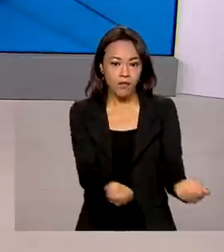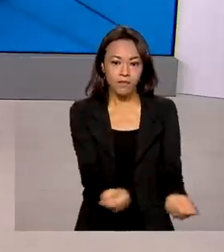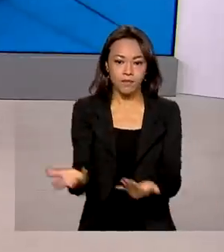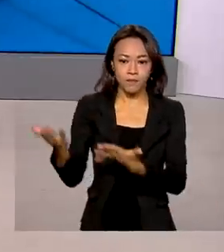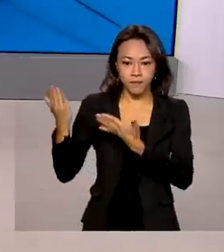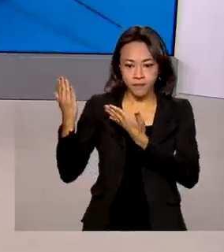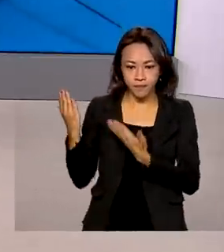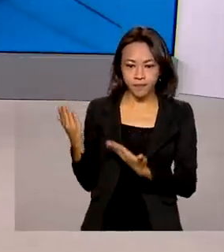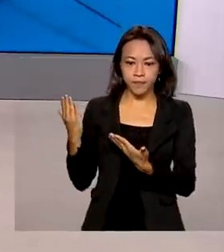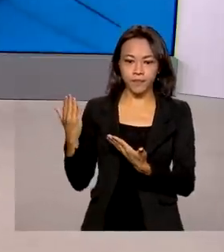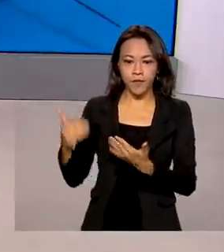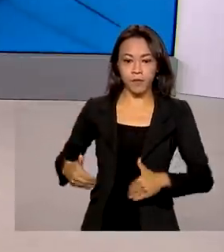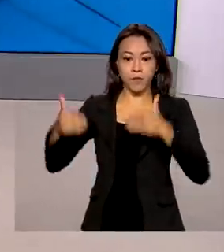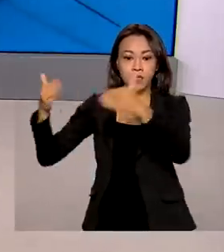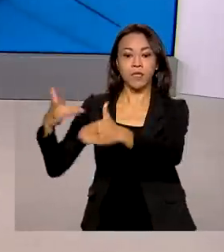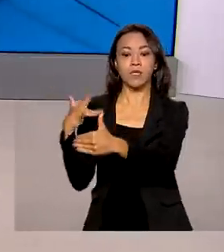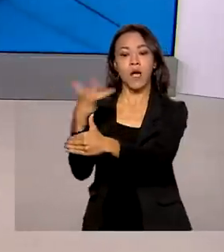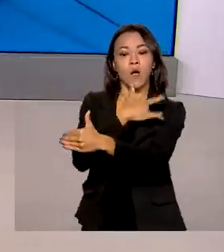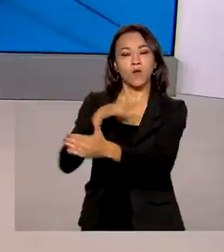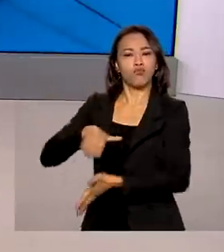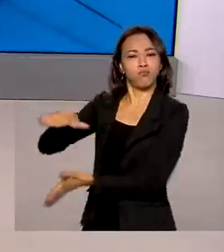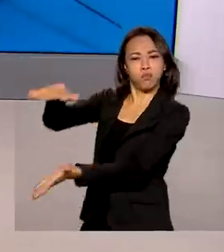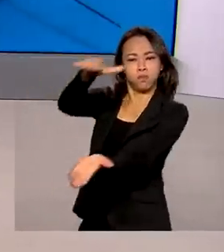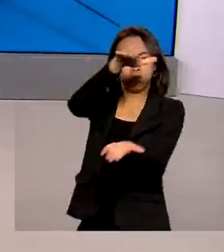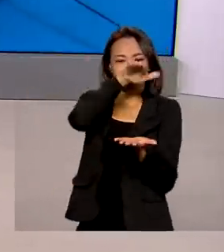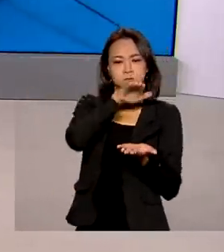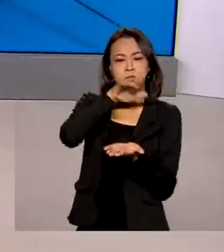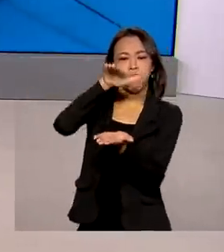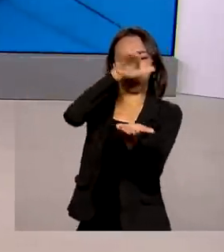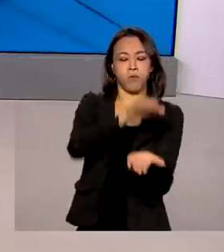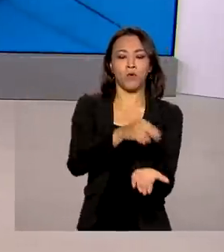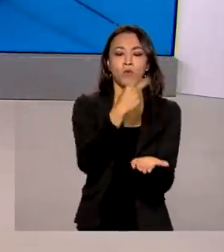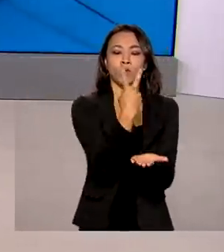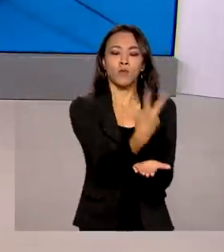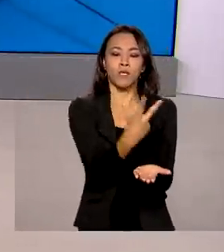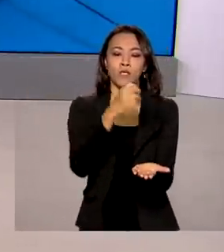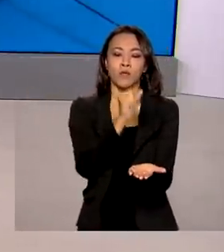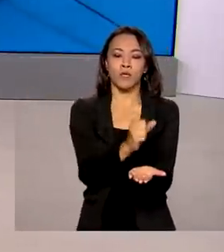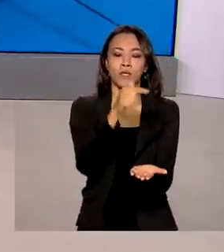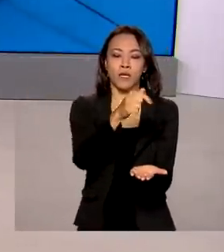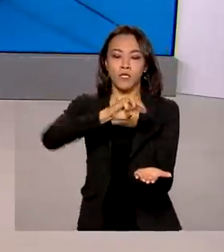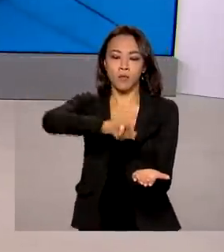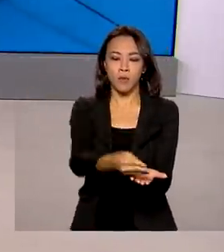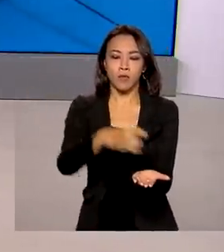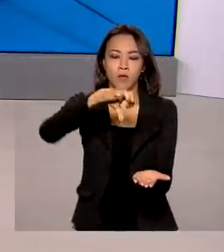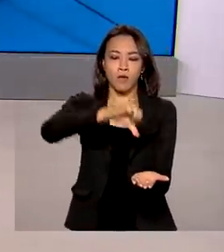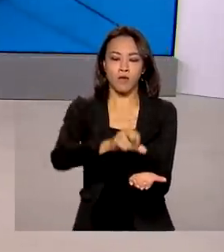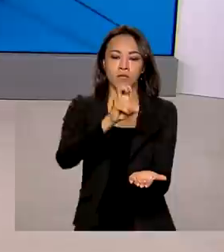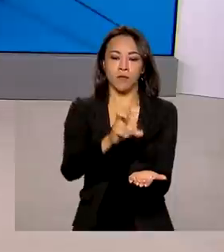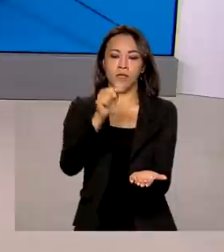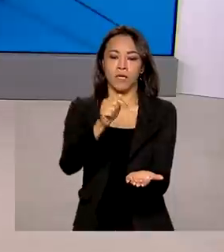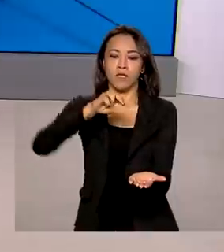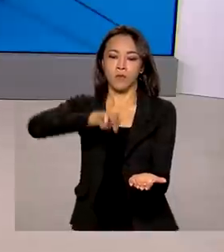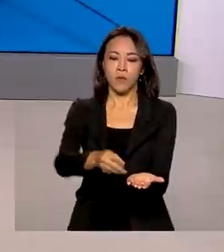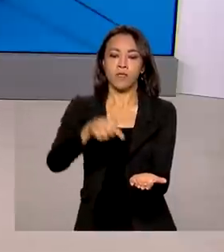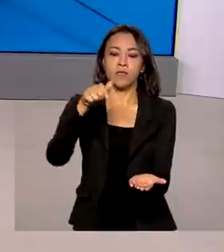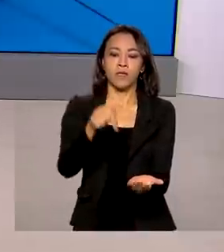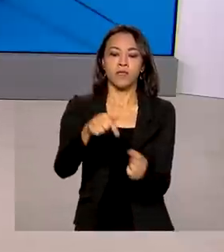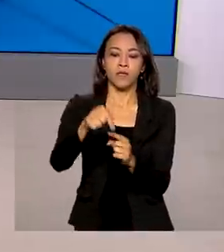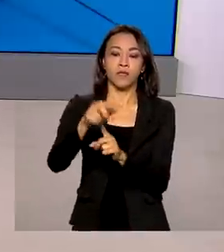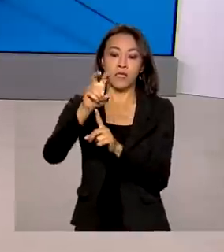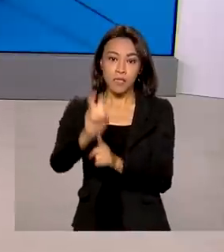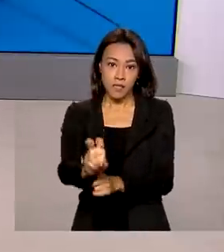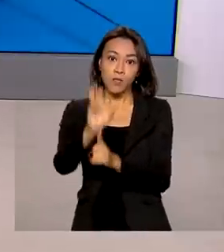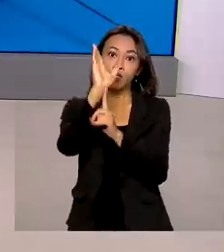Ministério da Saúde, foram distribuídas 287 milhões 957 mil 775